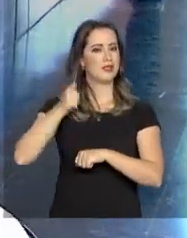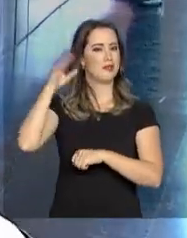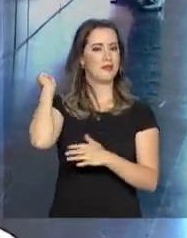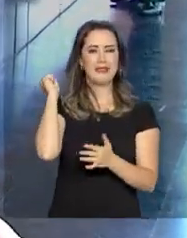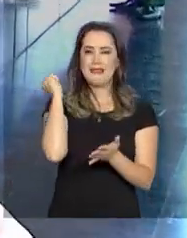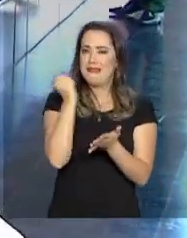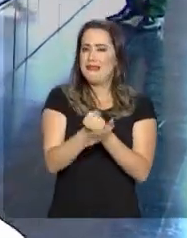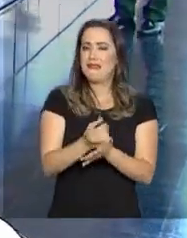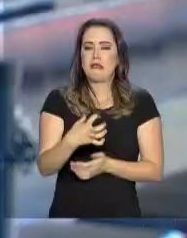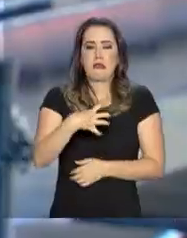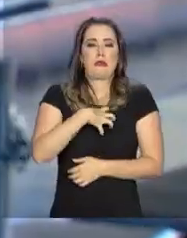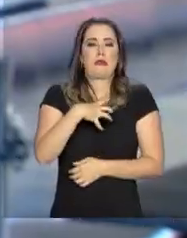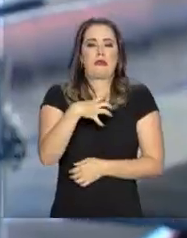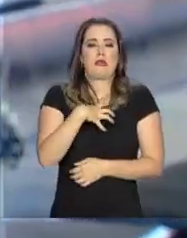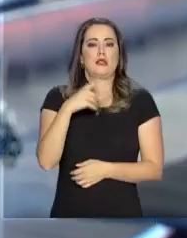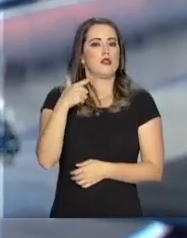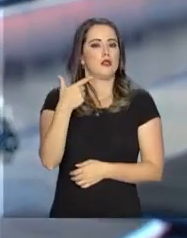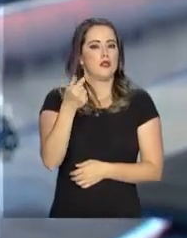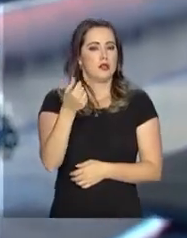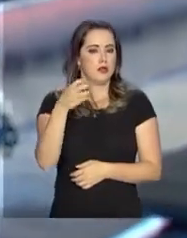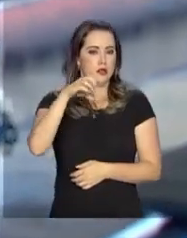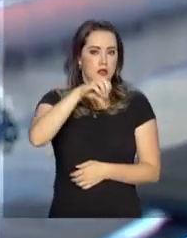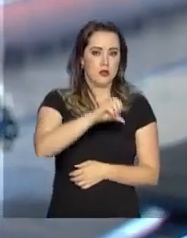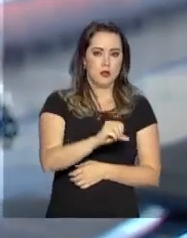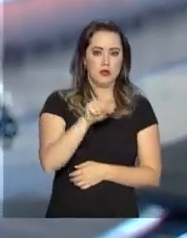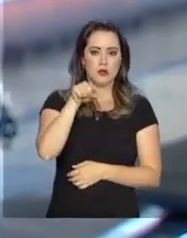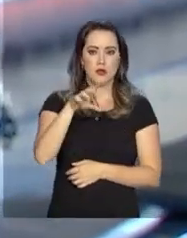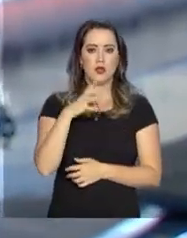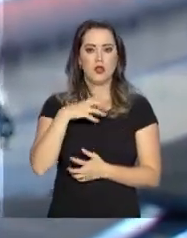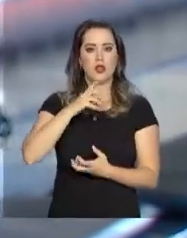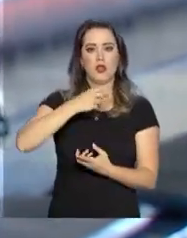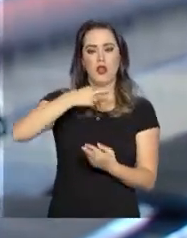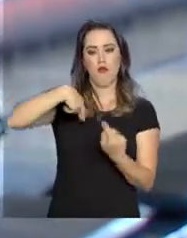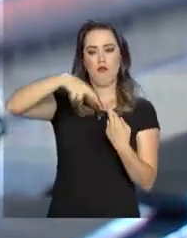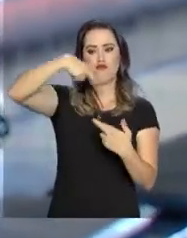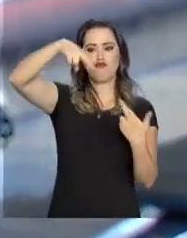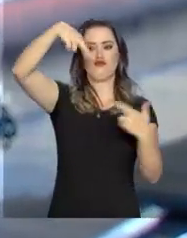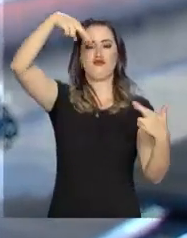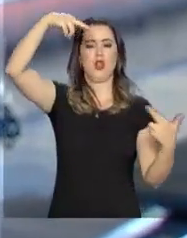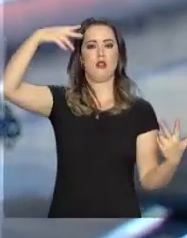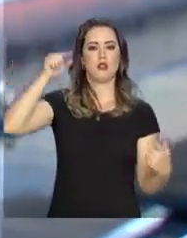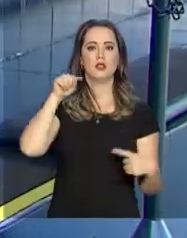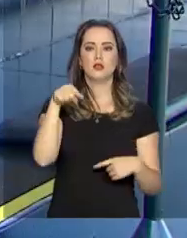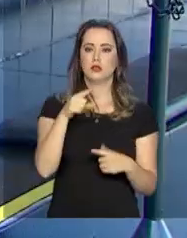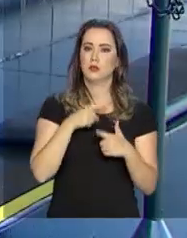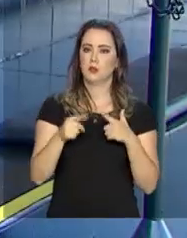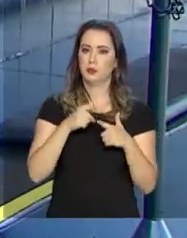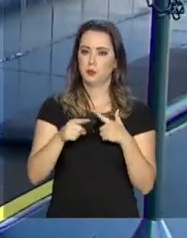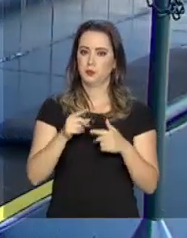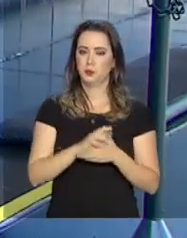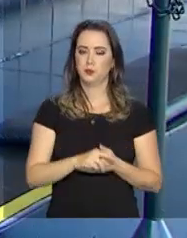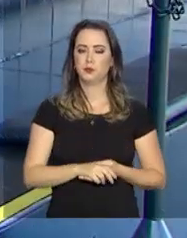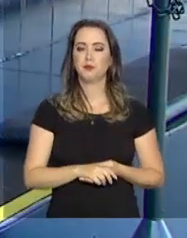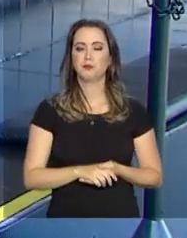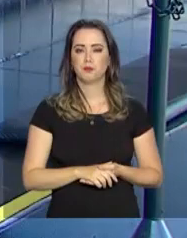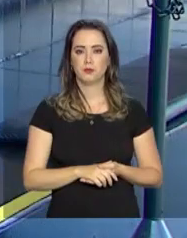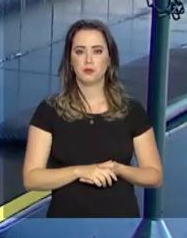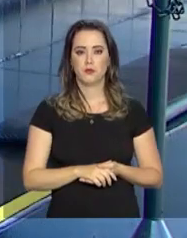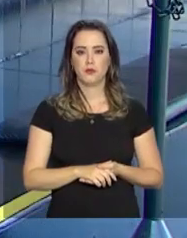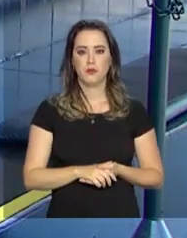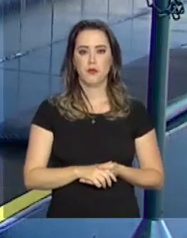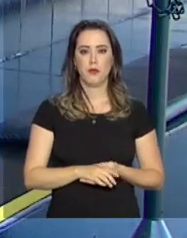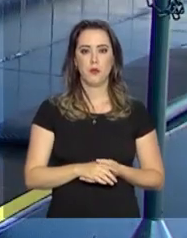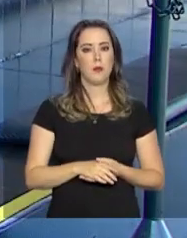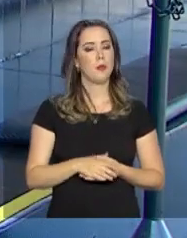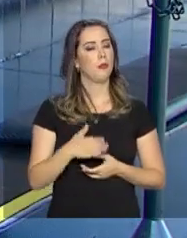marcantes na missão foi em 2009, quando um furacão arrasou o país caribenho. Para mim, a coisa mais